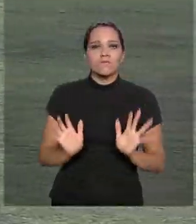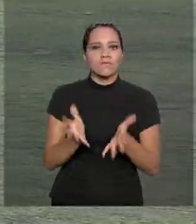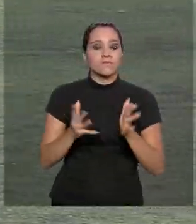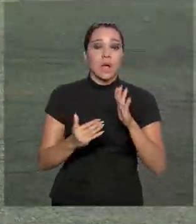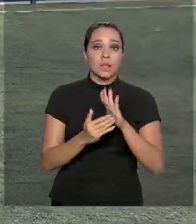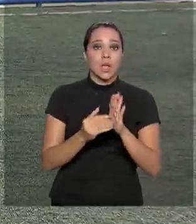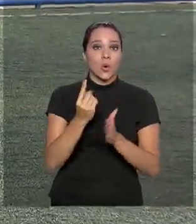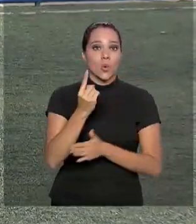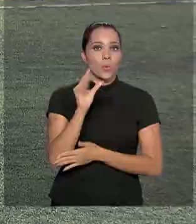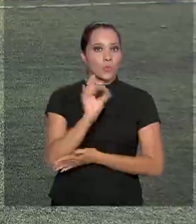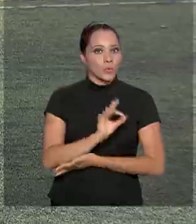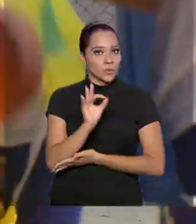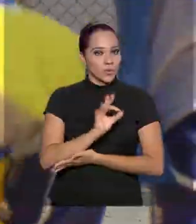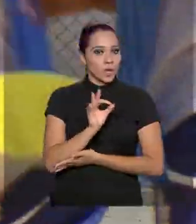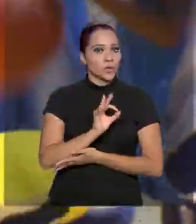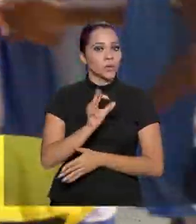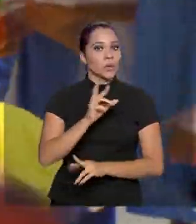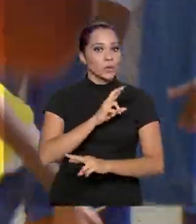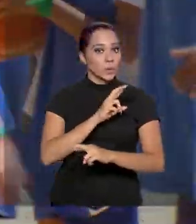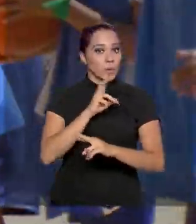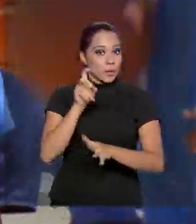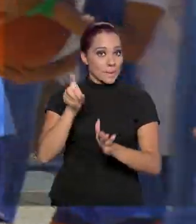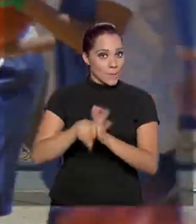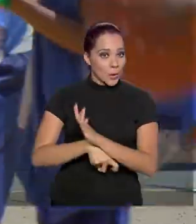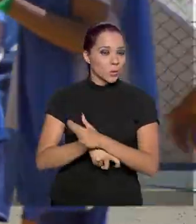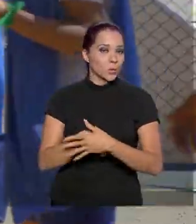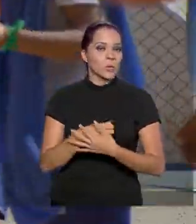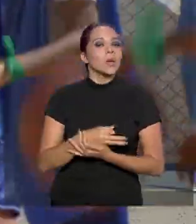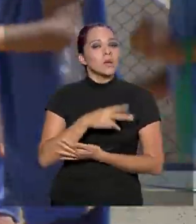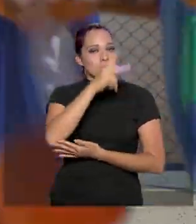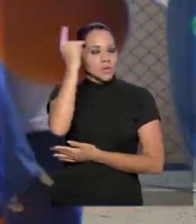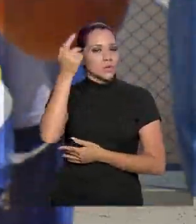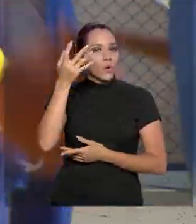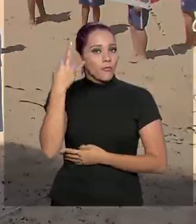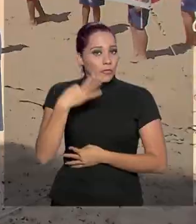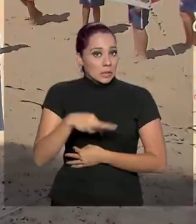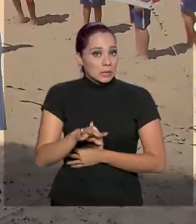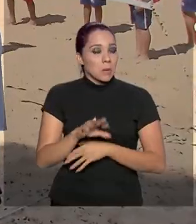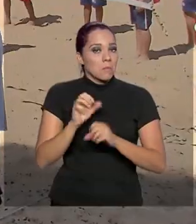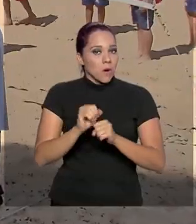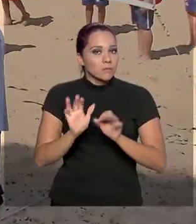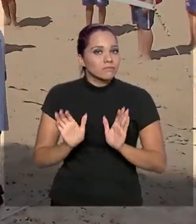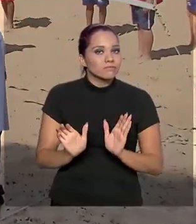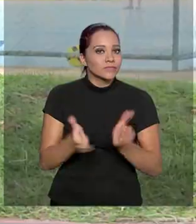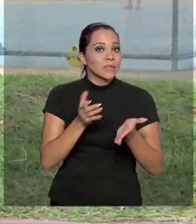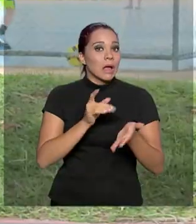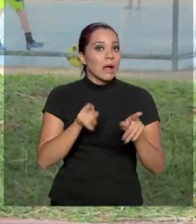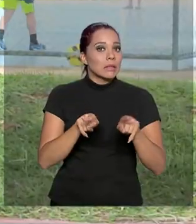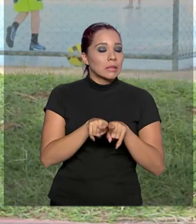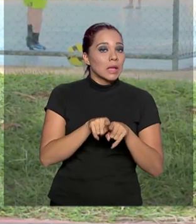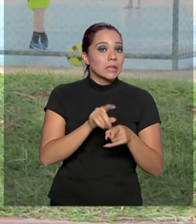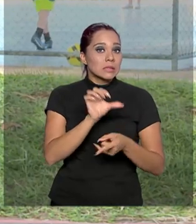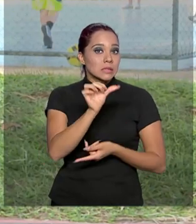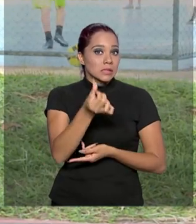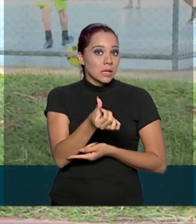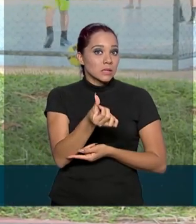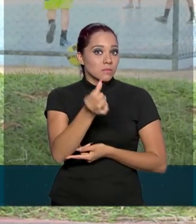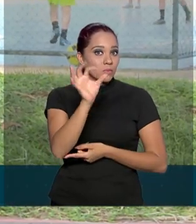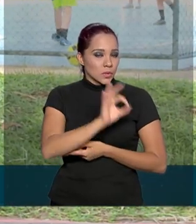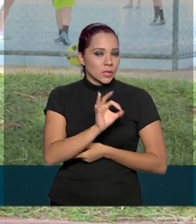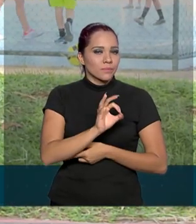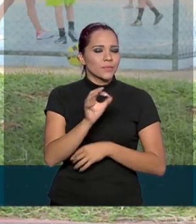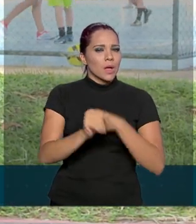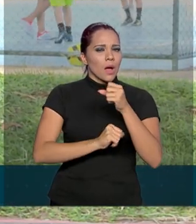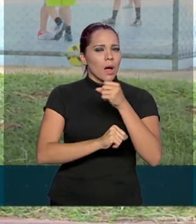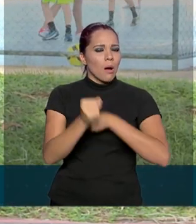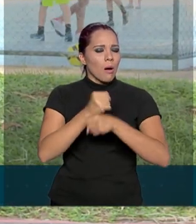até 1% do imposto devido e as pessoas físicas até 6%. Só no ano passado foram